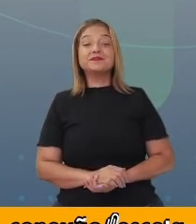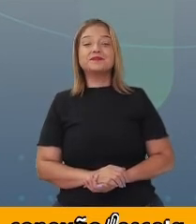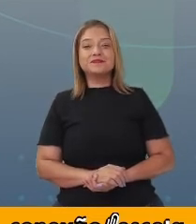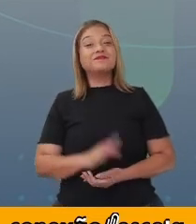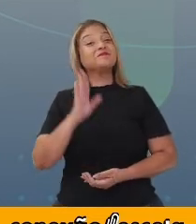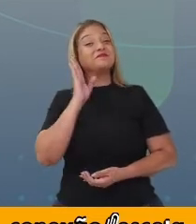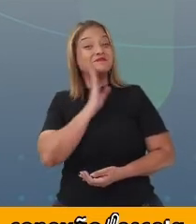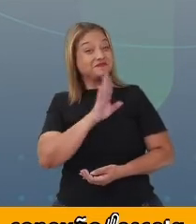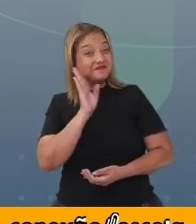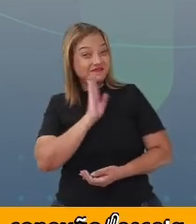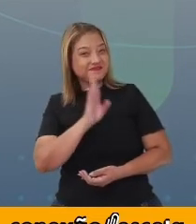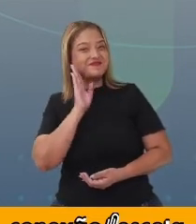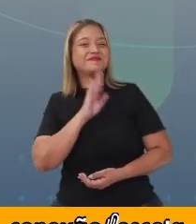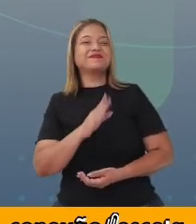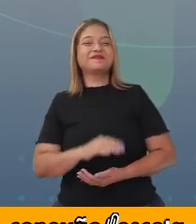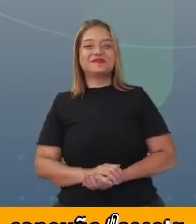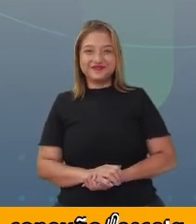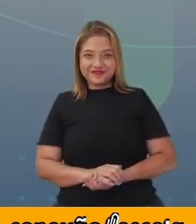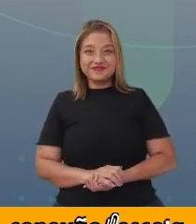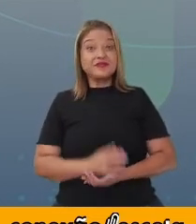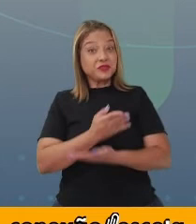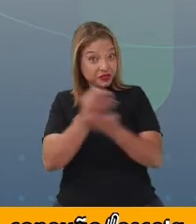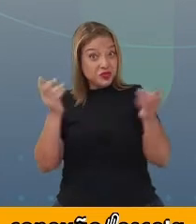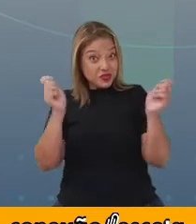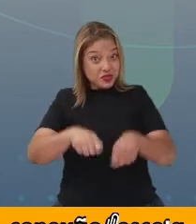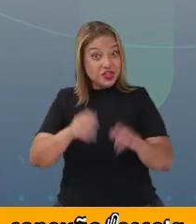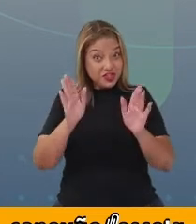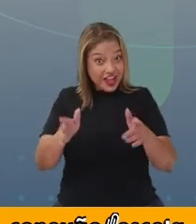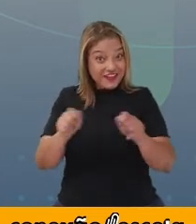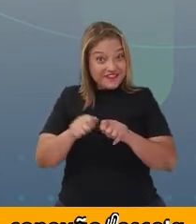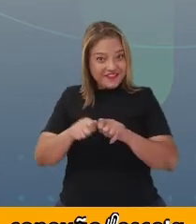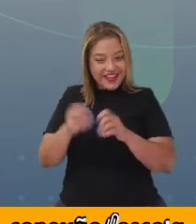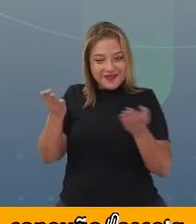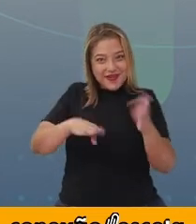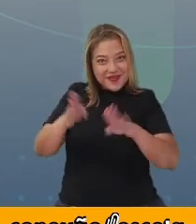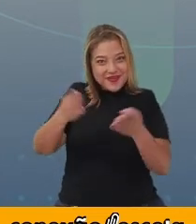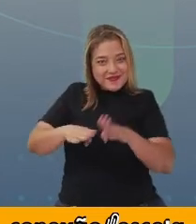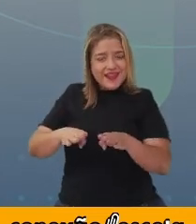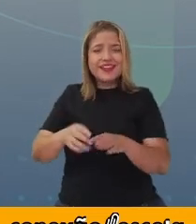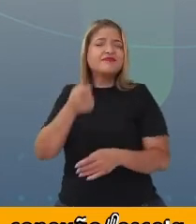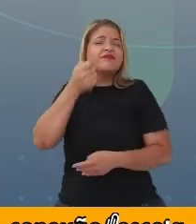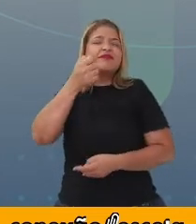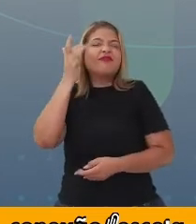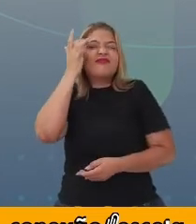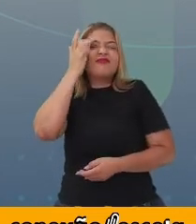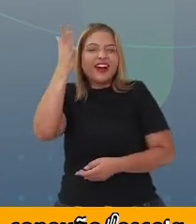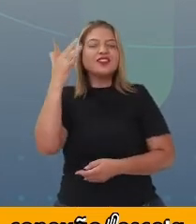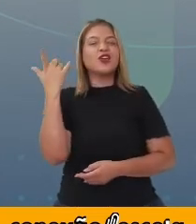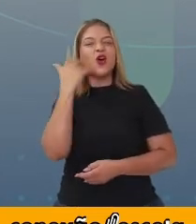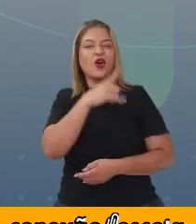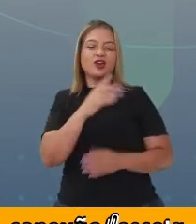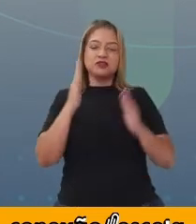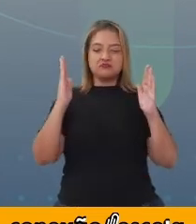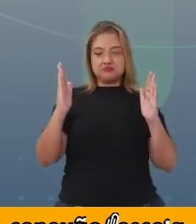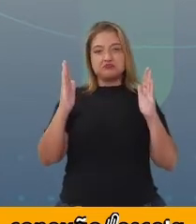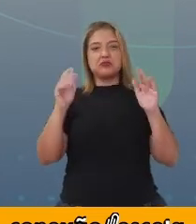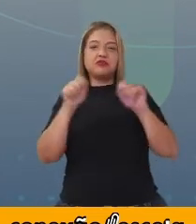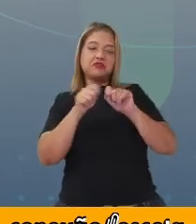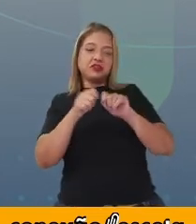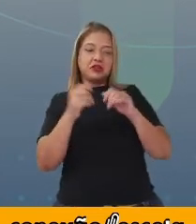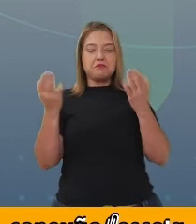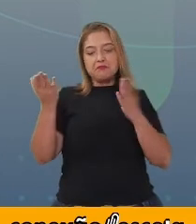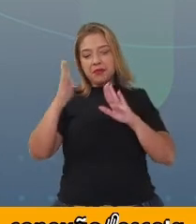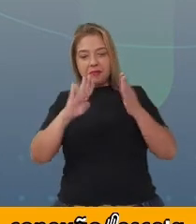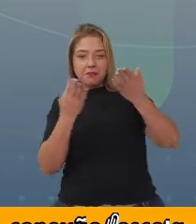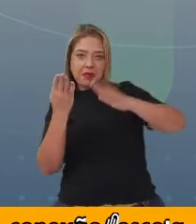Legal, não é mesmo? Conseguiram fazer? Pouquíssimas dobras. Então pegar o quadrado e fazer a dobra e colocar